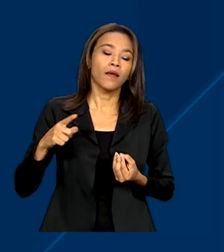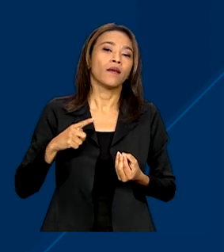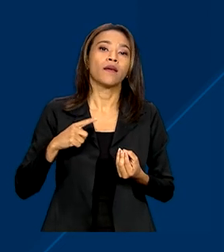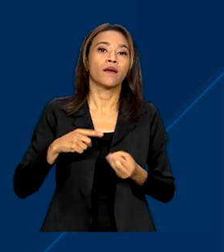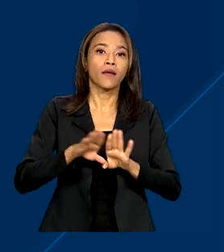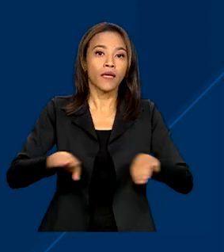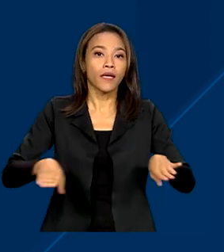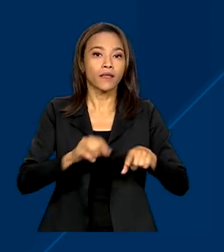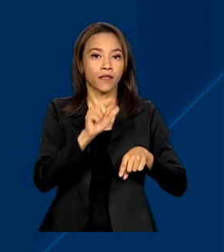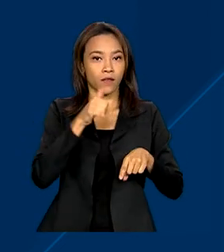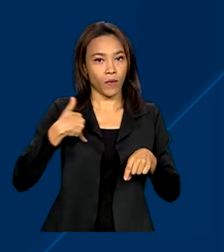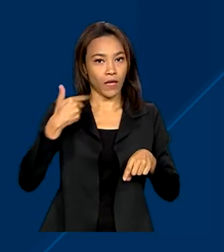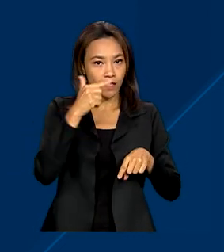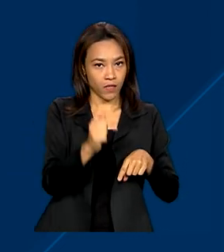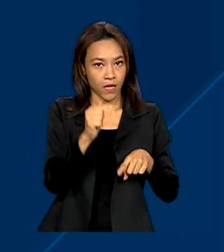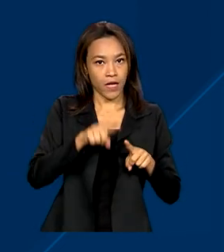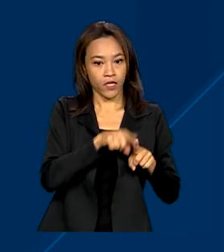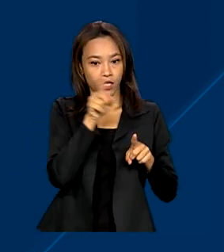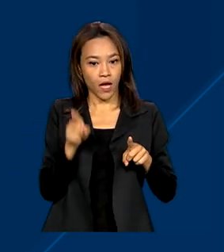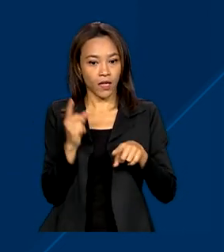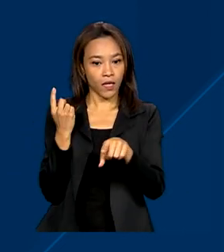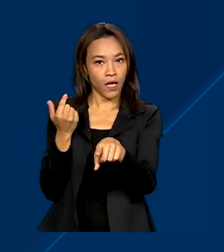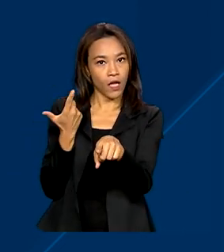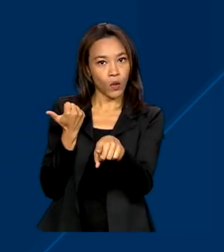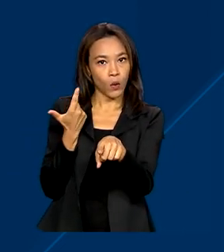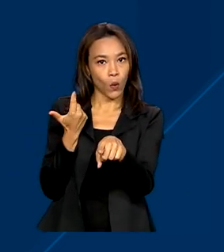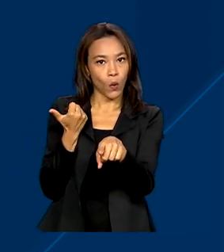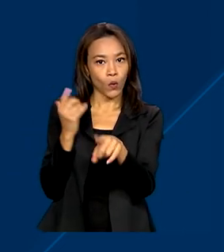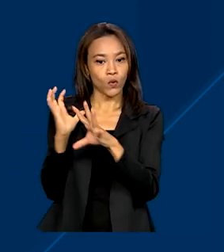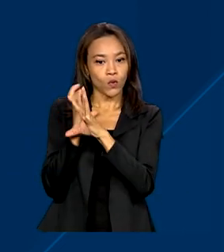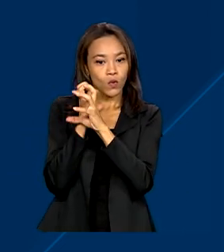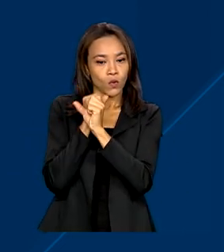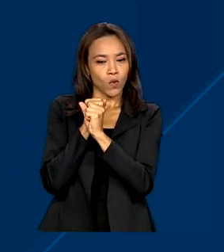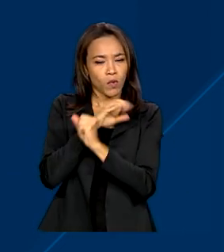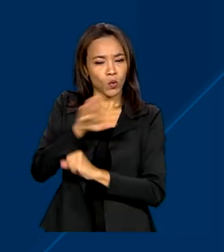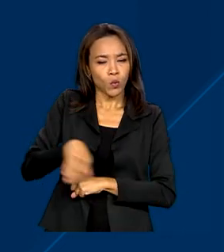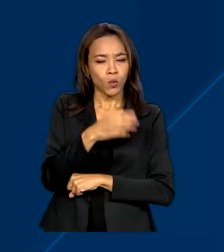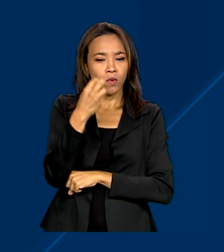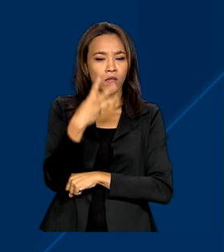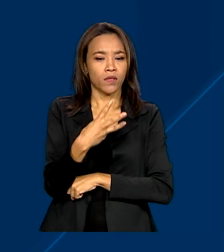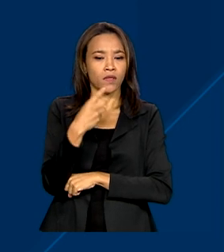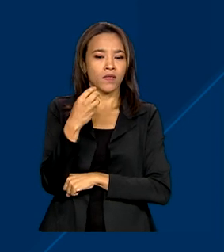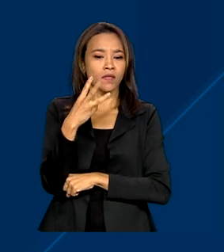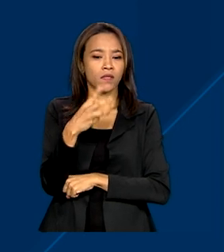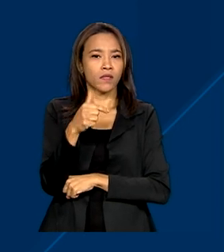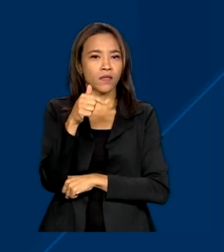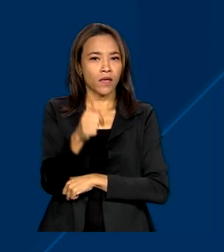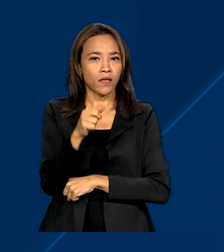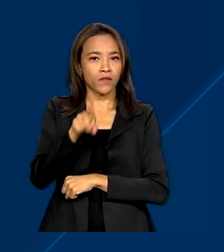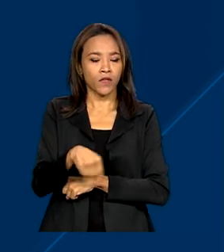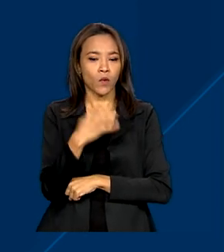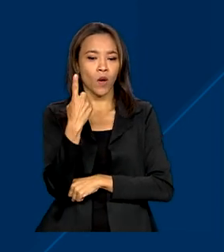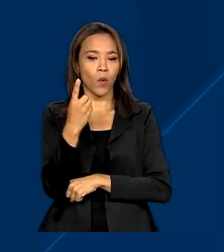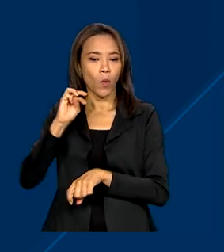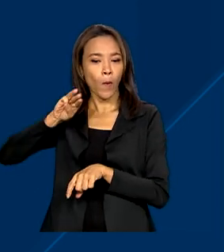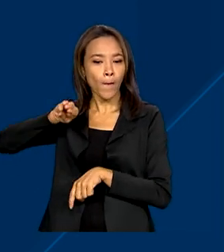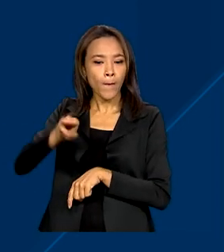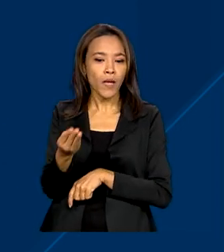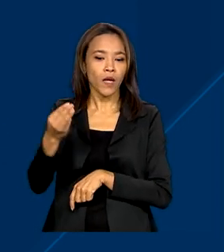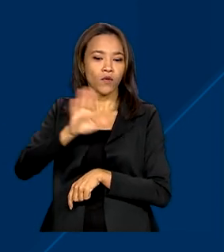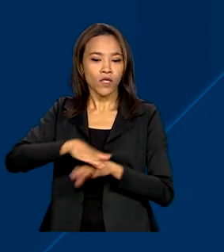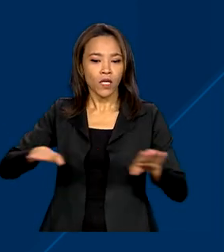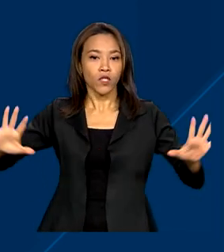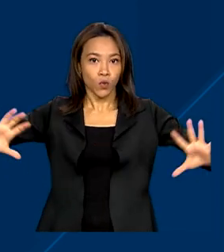7 a 12 anos, que somam R 7,1 milhões. Juntas, elas vão receber